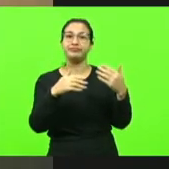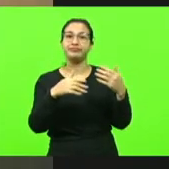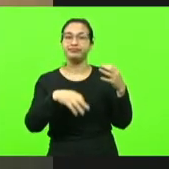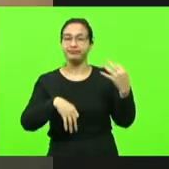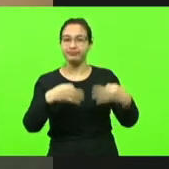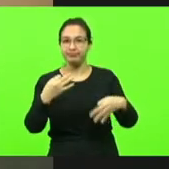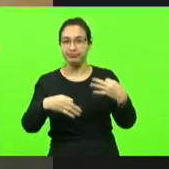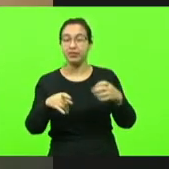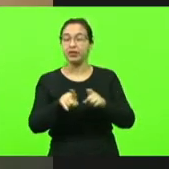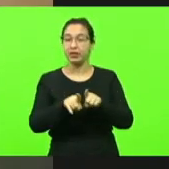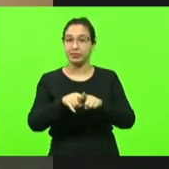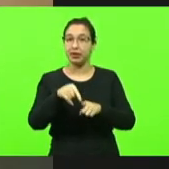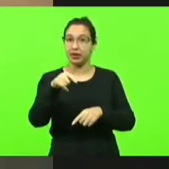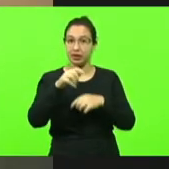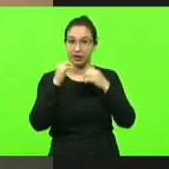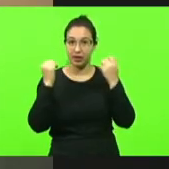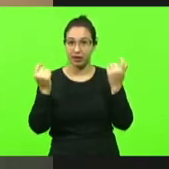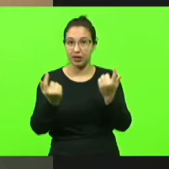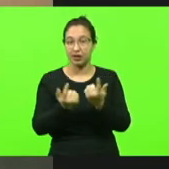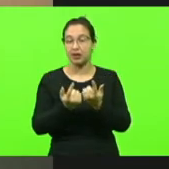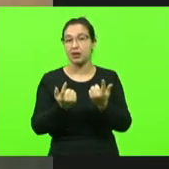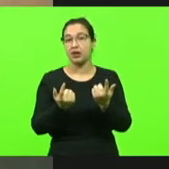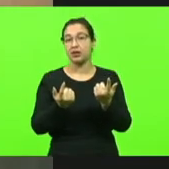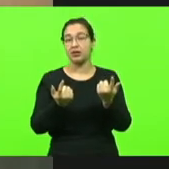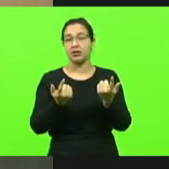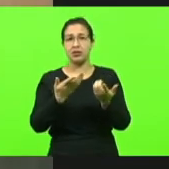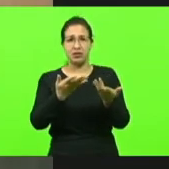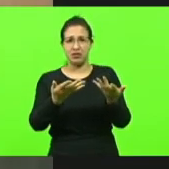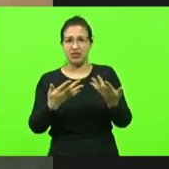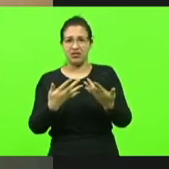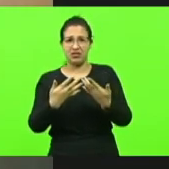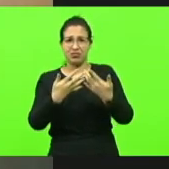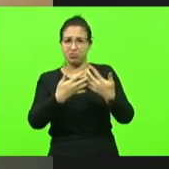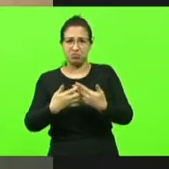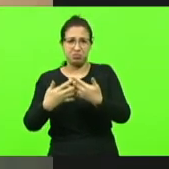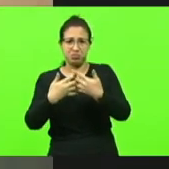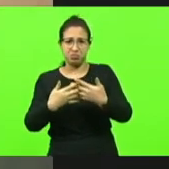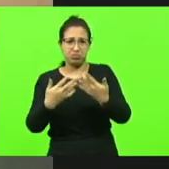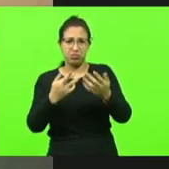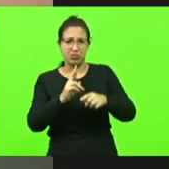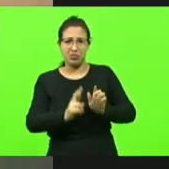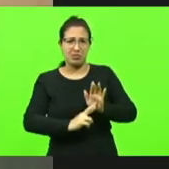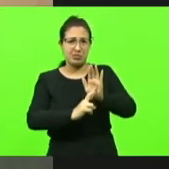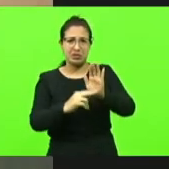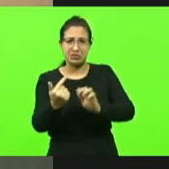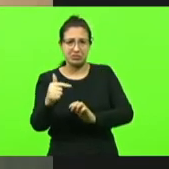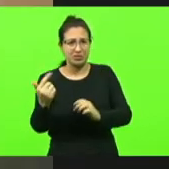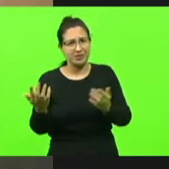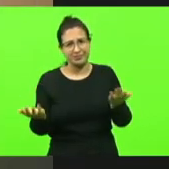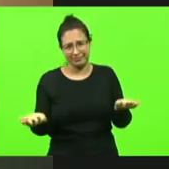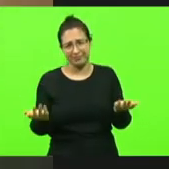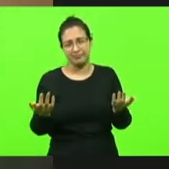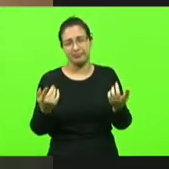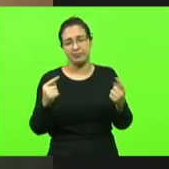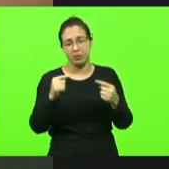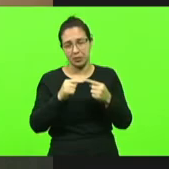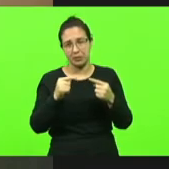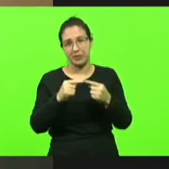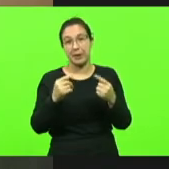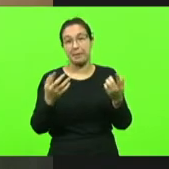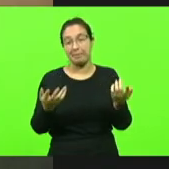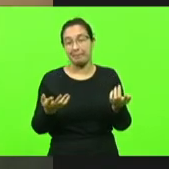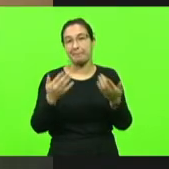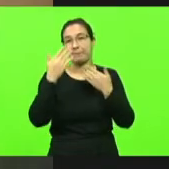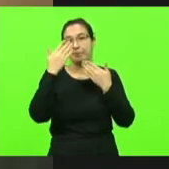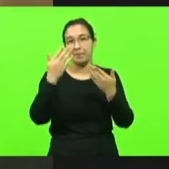parlamento federal não discredecia ele a dizer que ele não seja representante tá então é essa a minha fala agradeço a